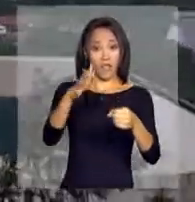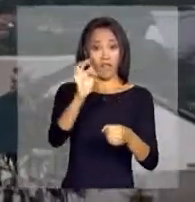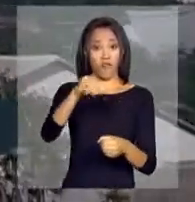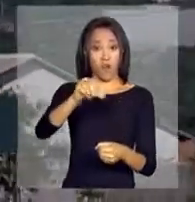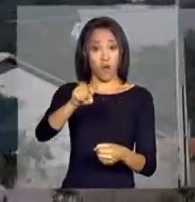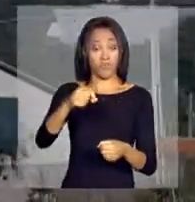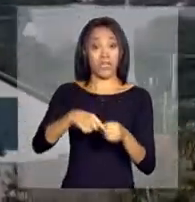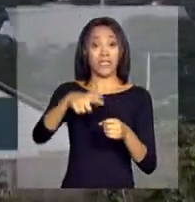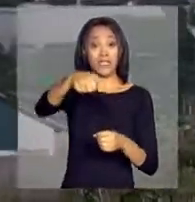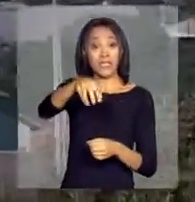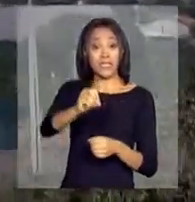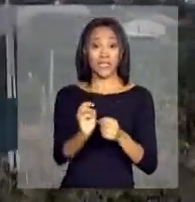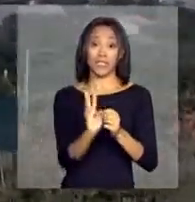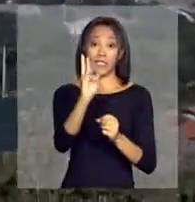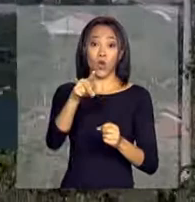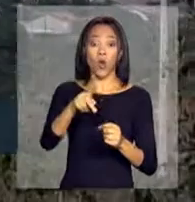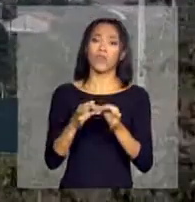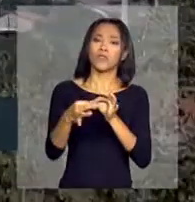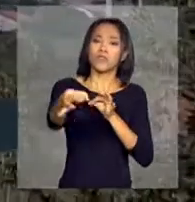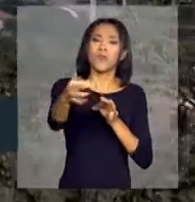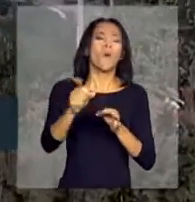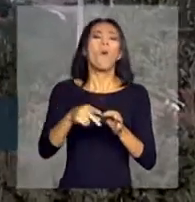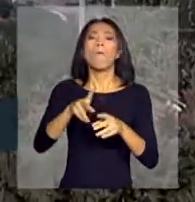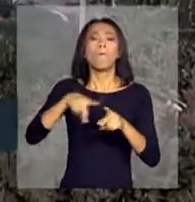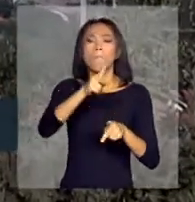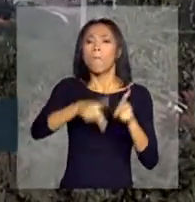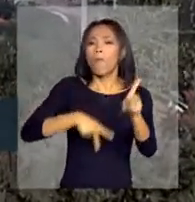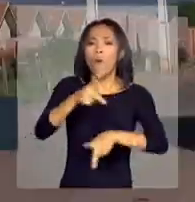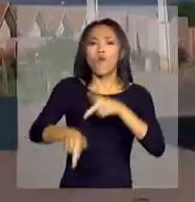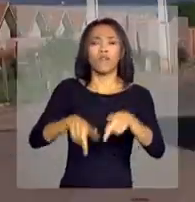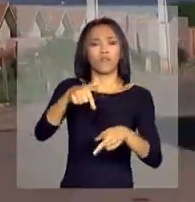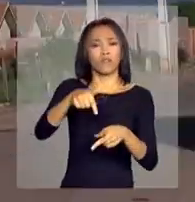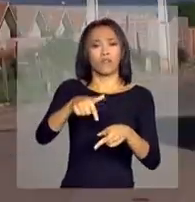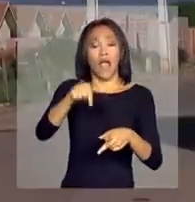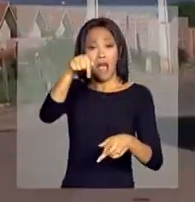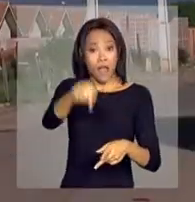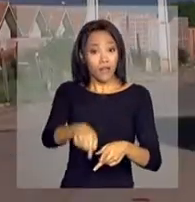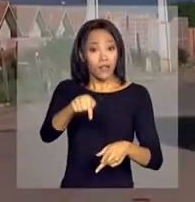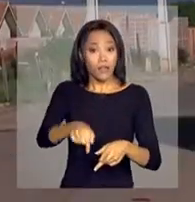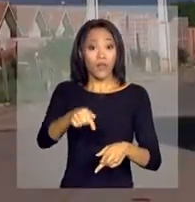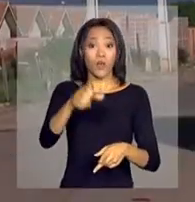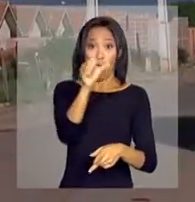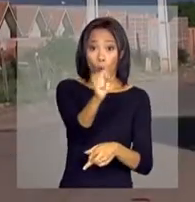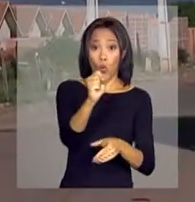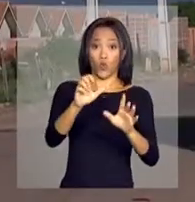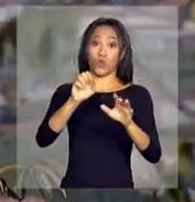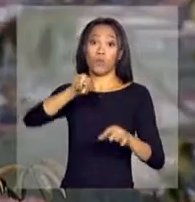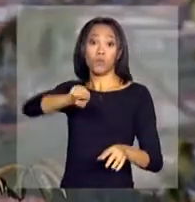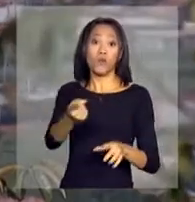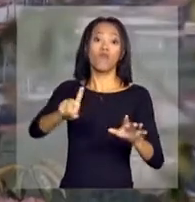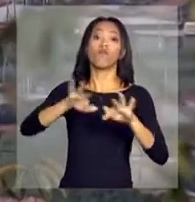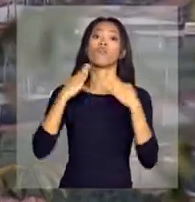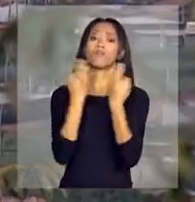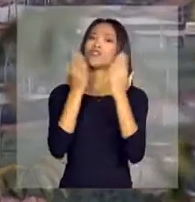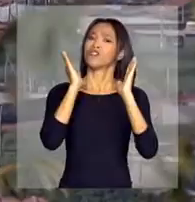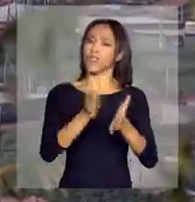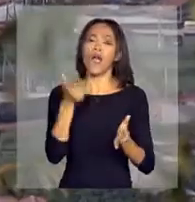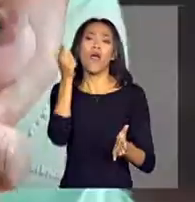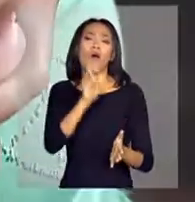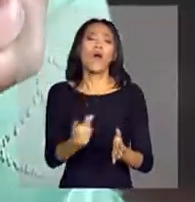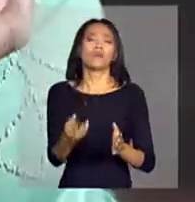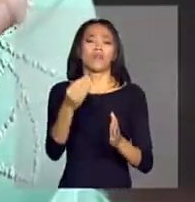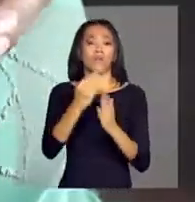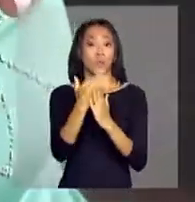de Brasília, tem uma população de cerca de 120 mil habitantes. Aqui, 8 mil famílias são atendidas pelo Bolsa